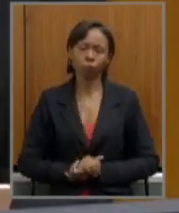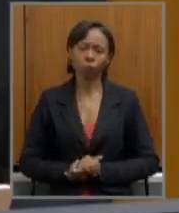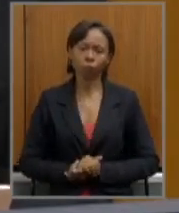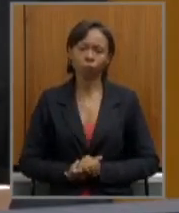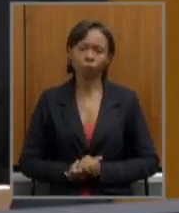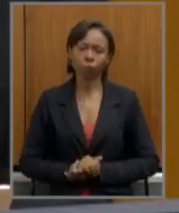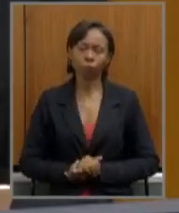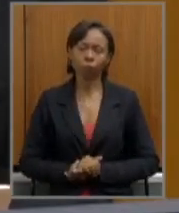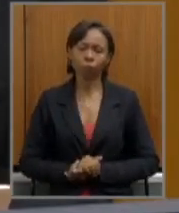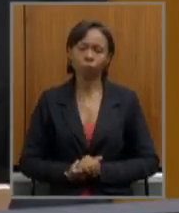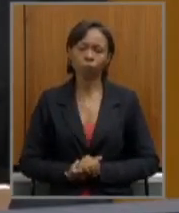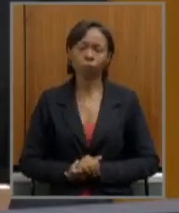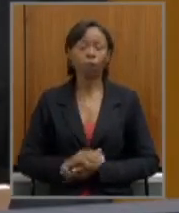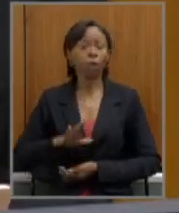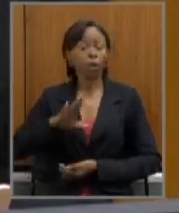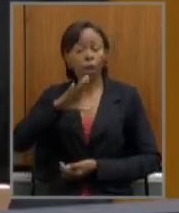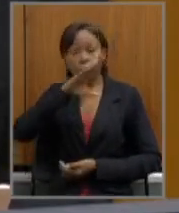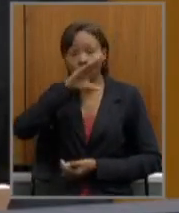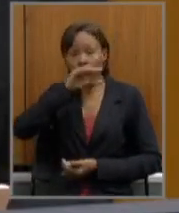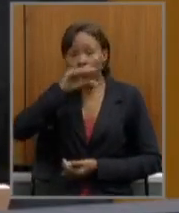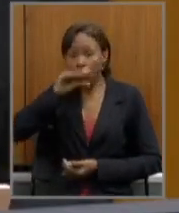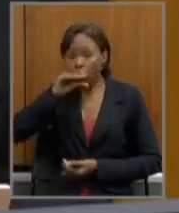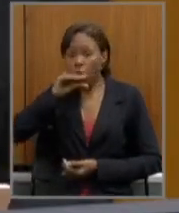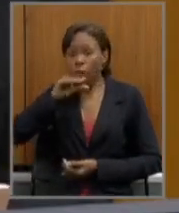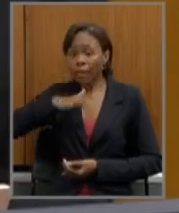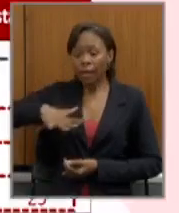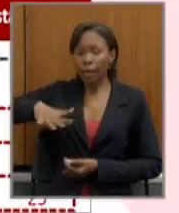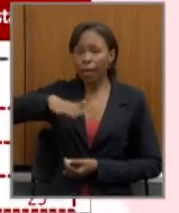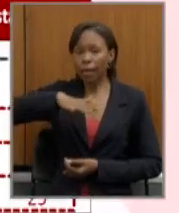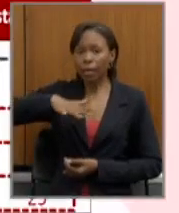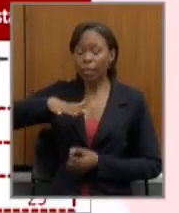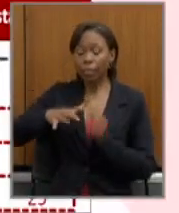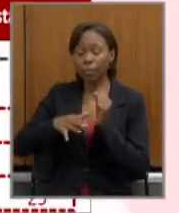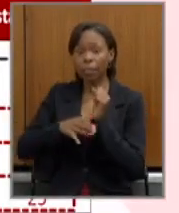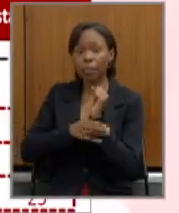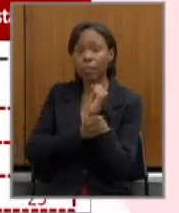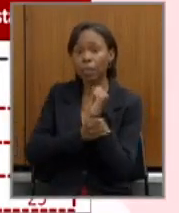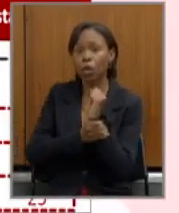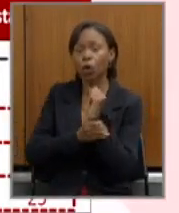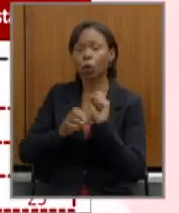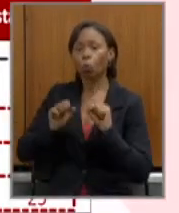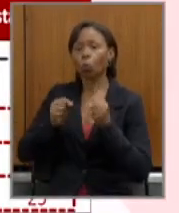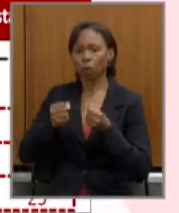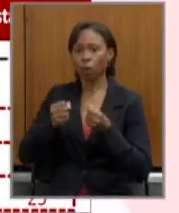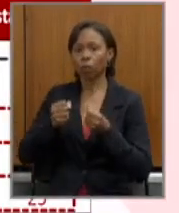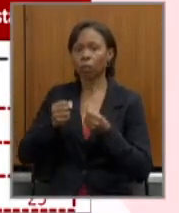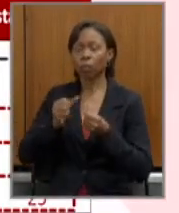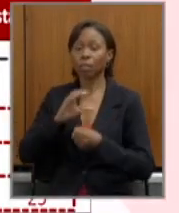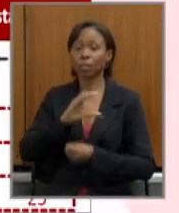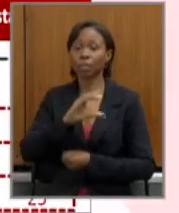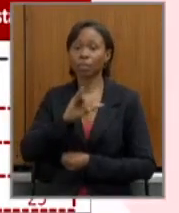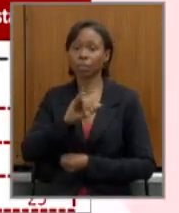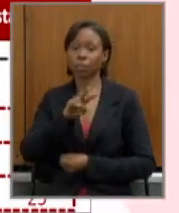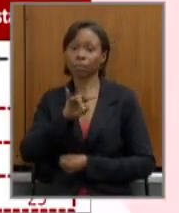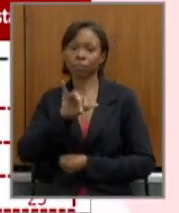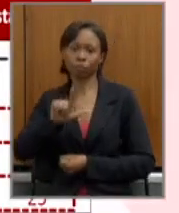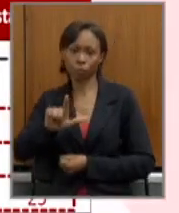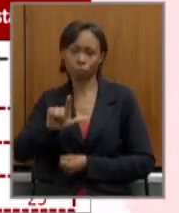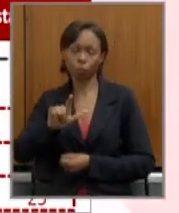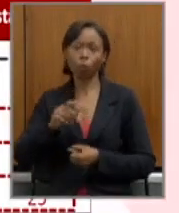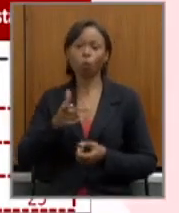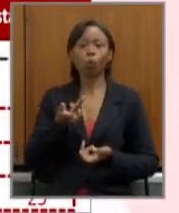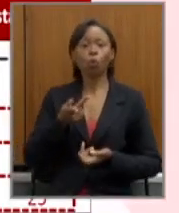servidores da segurança civis, ou seja, polícia civil, polícia penal,